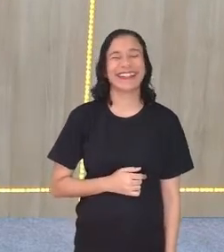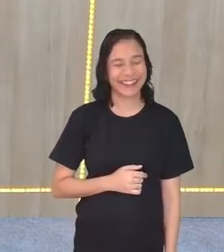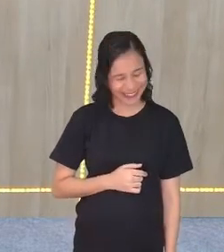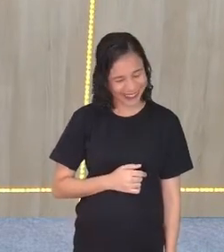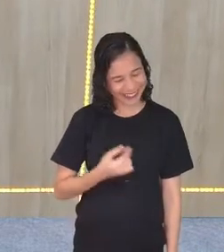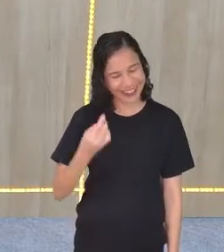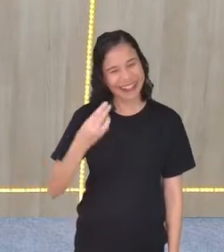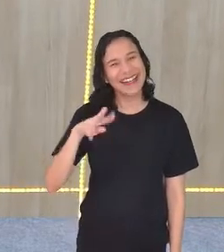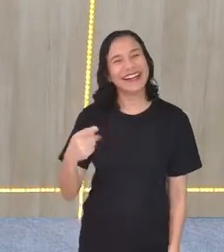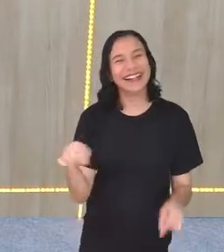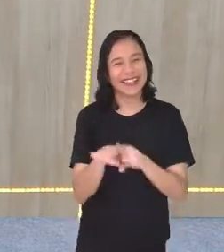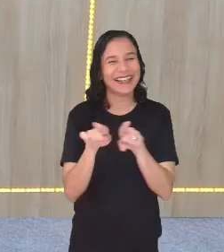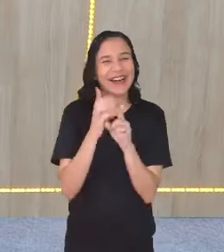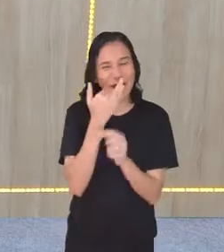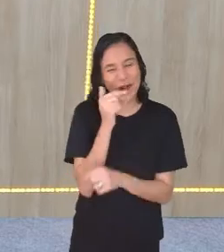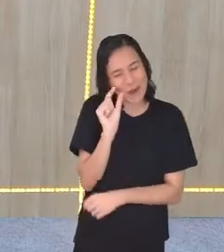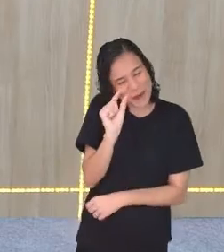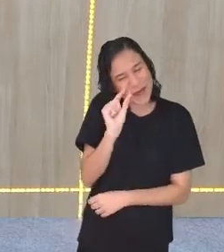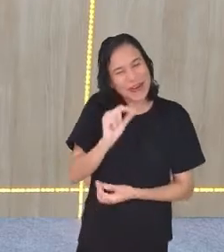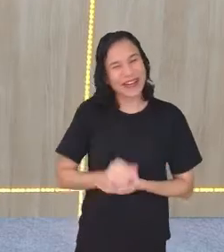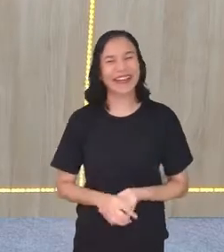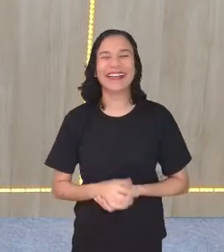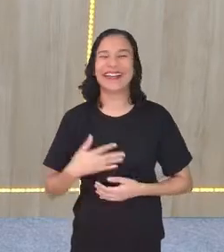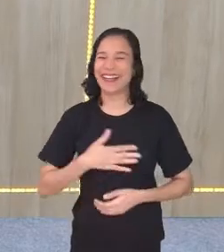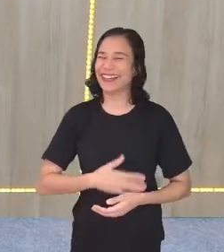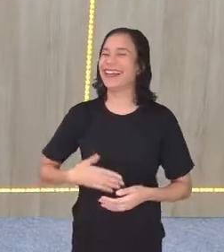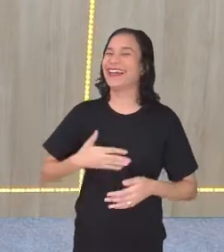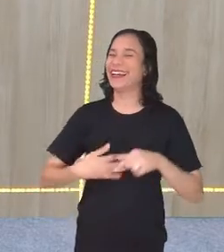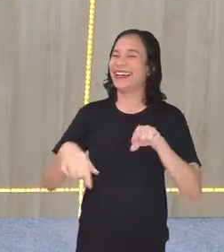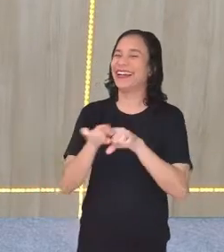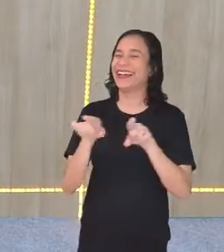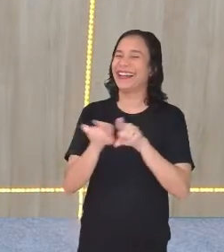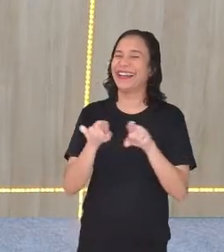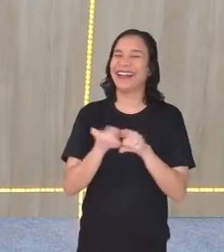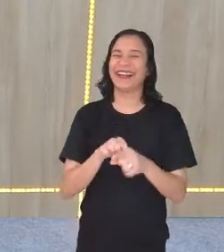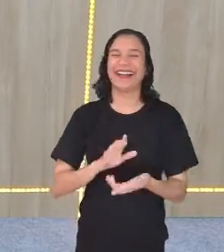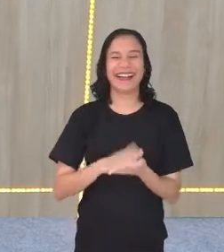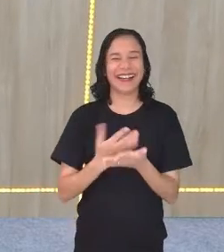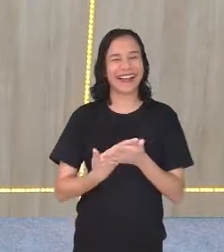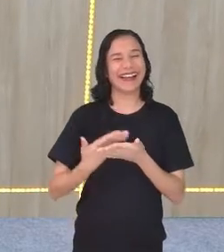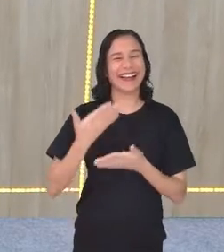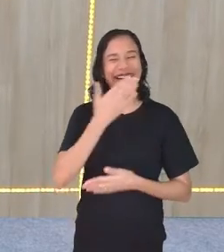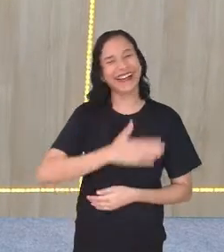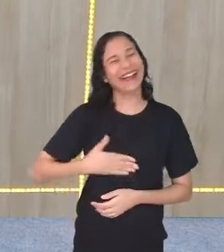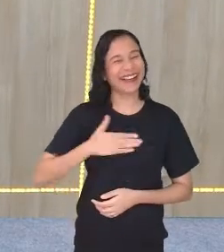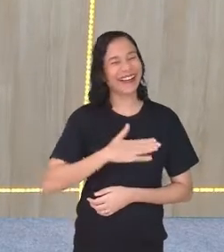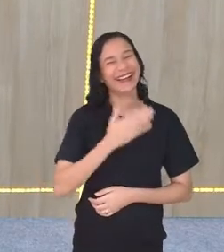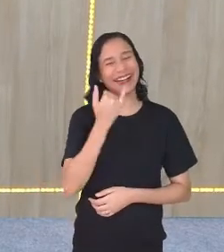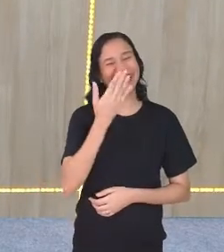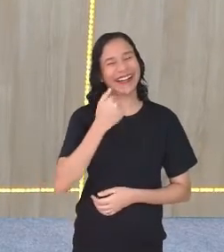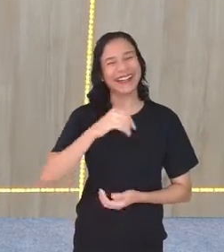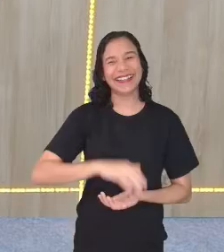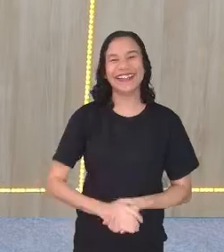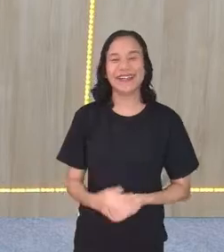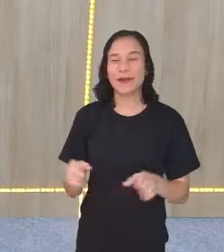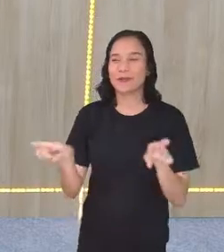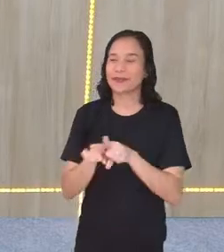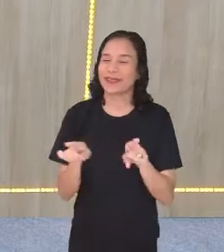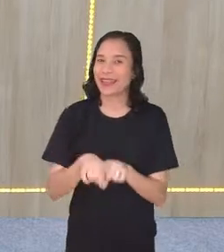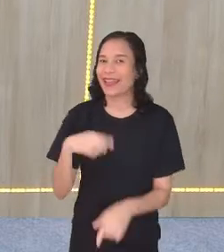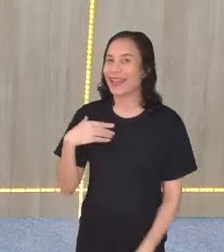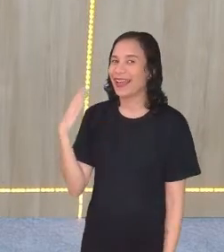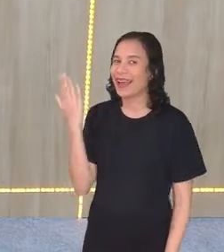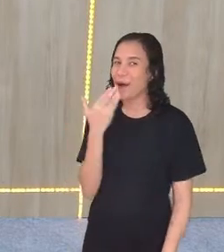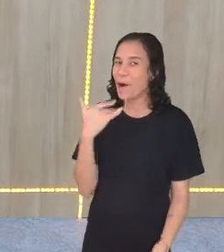Eu acho que a Helena também. A Helena ali, ó. A Helena gostou. Quando eu falo em pizza, ela gostou ali. Nossa, em tempo. Olha, será que a Helena come uma